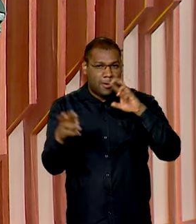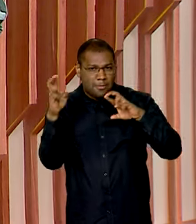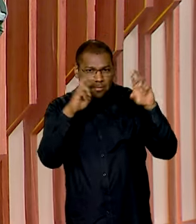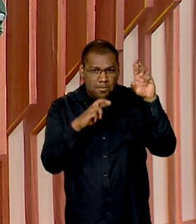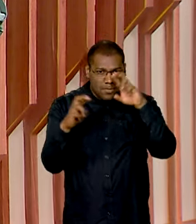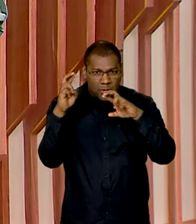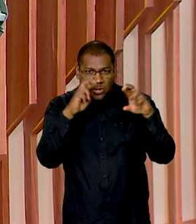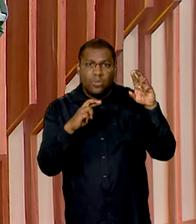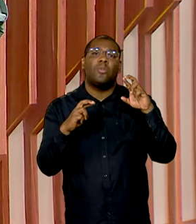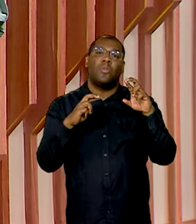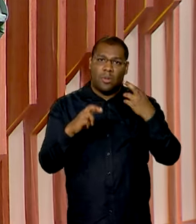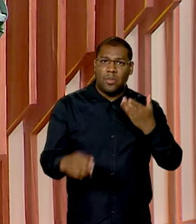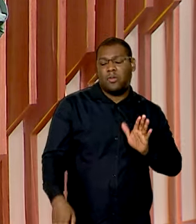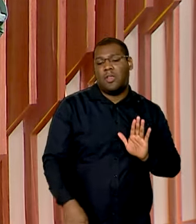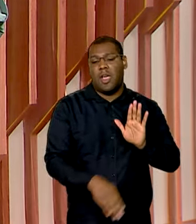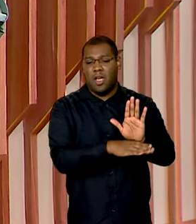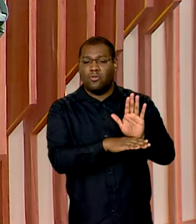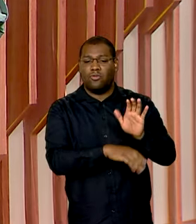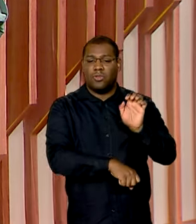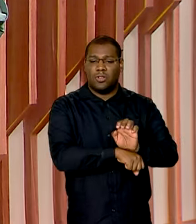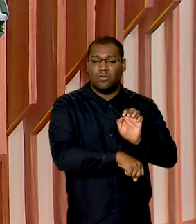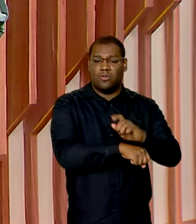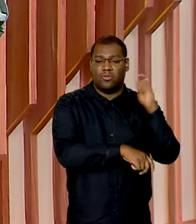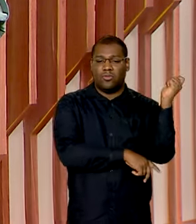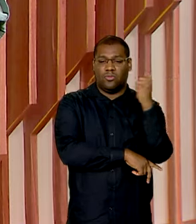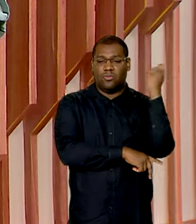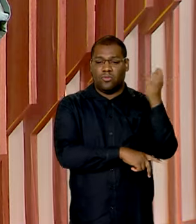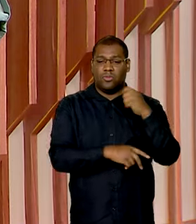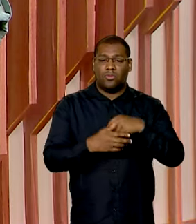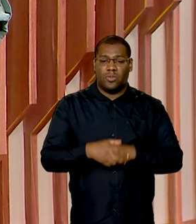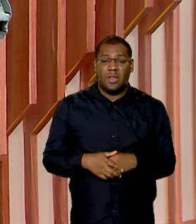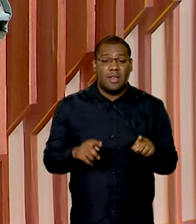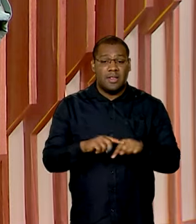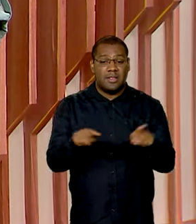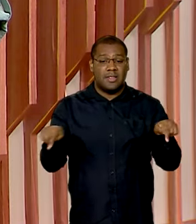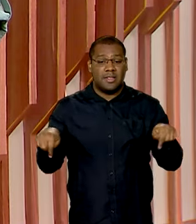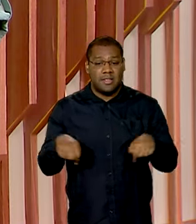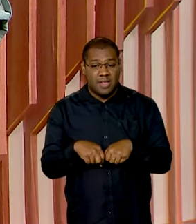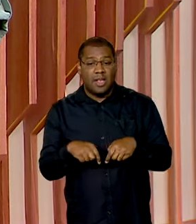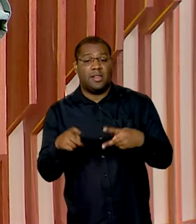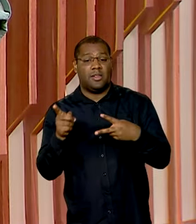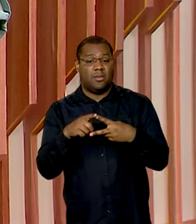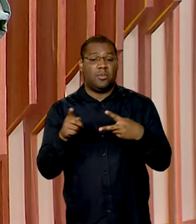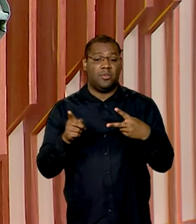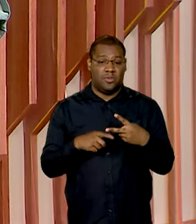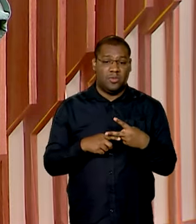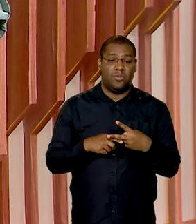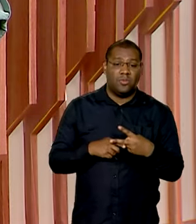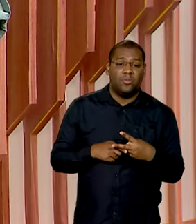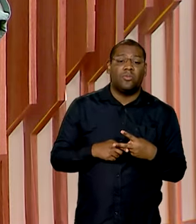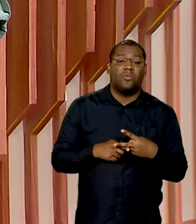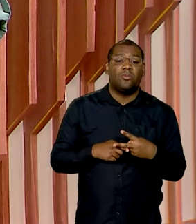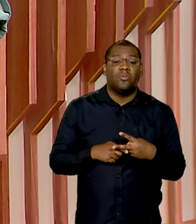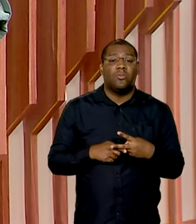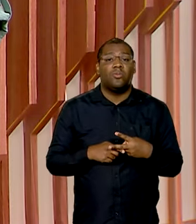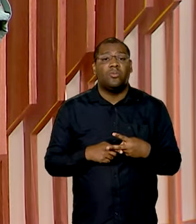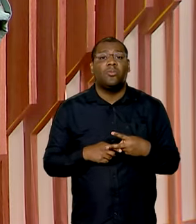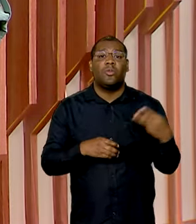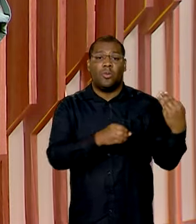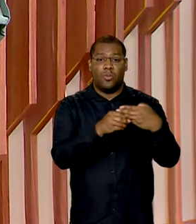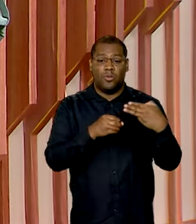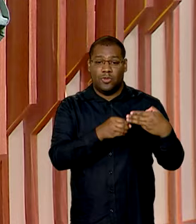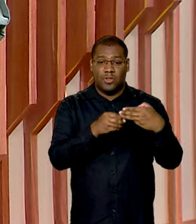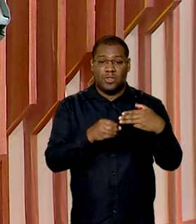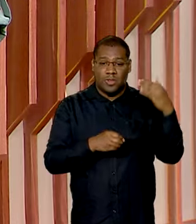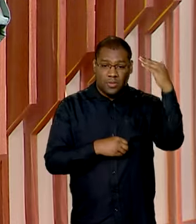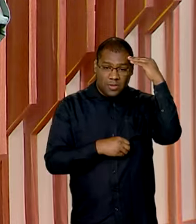ações de socorro ao Estado. Outros dois escritórios de acompanhamento e análise operacional foram criados nos municípios